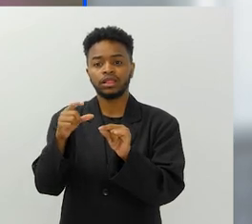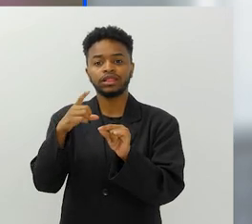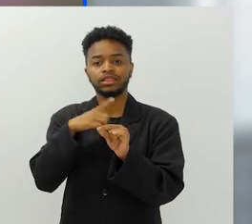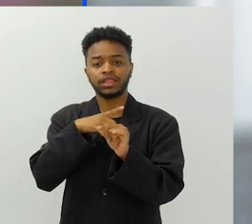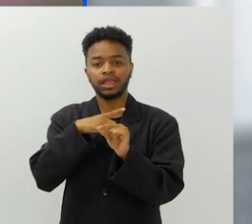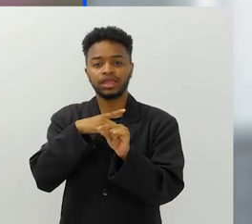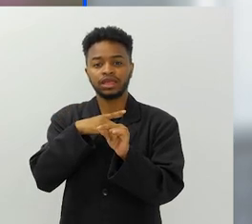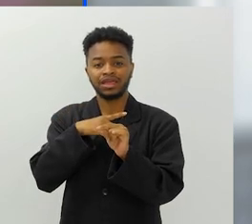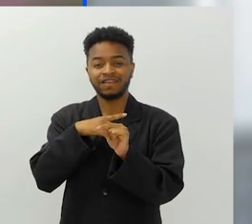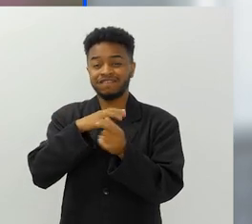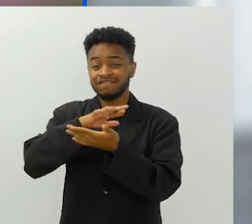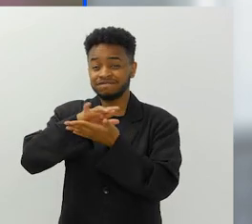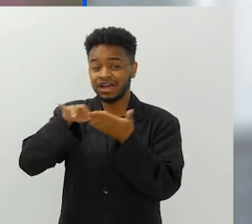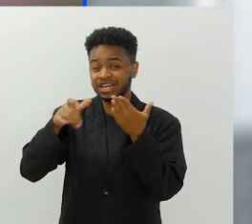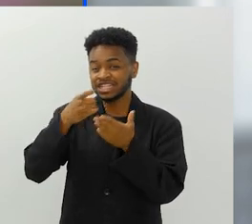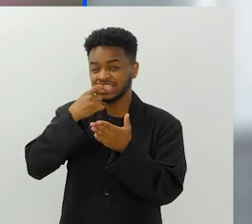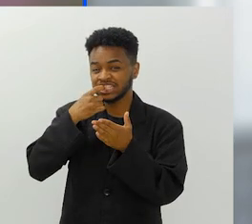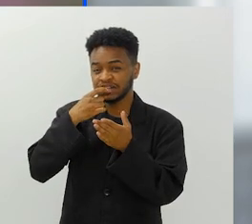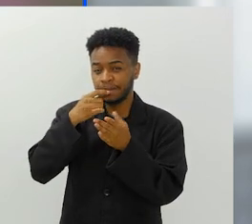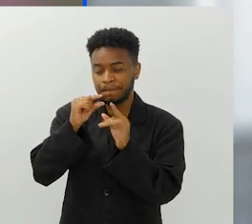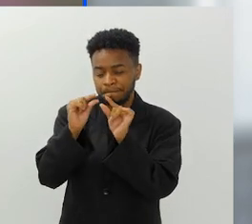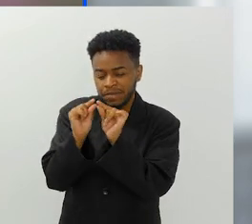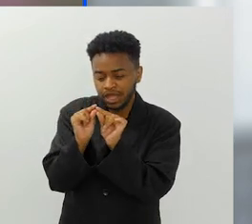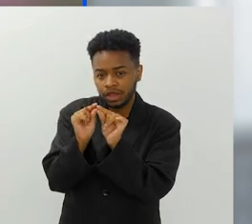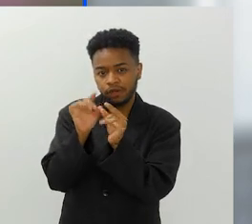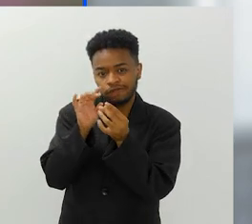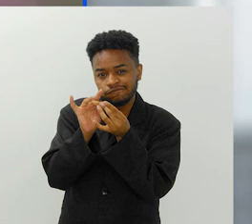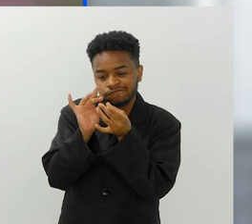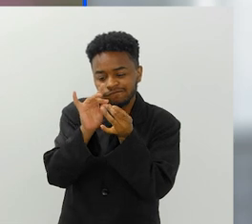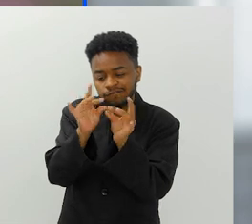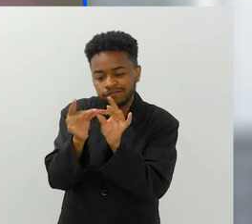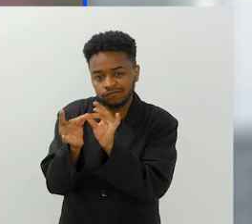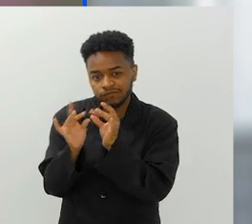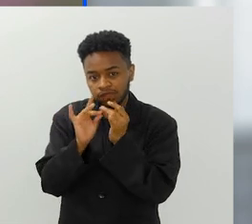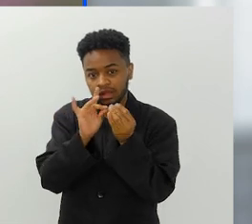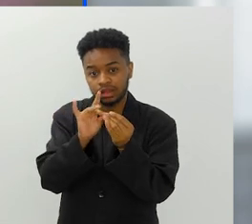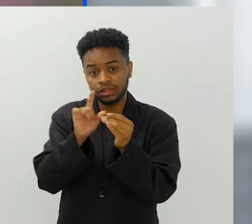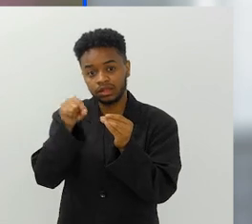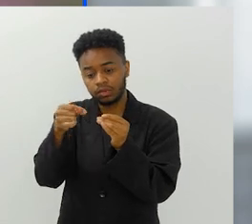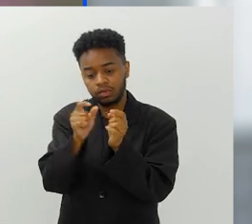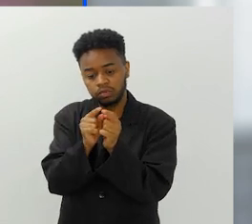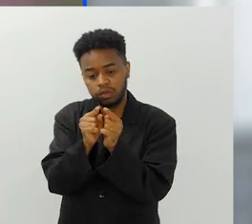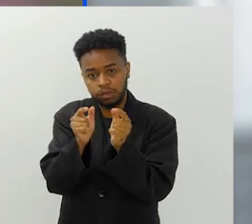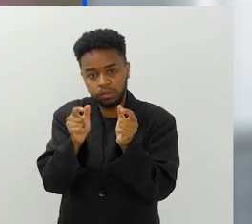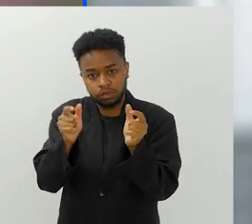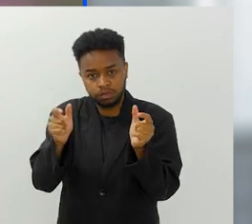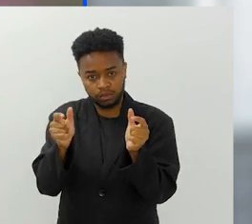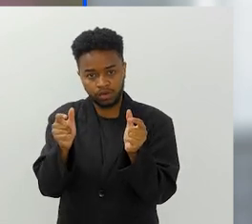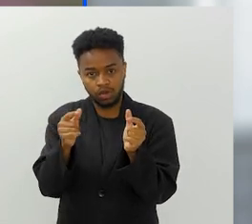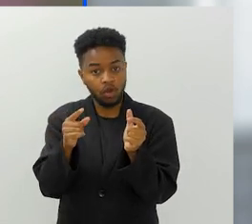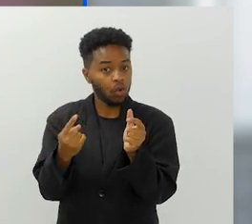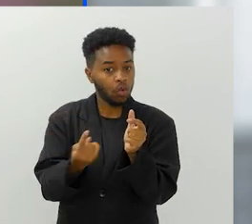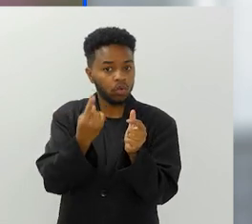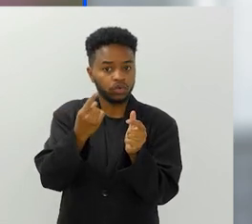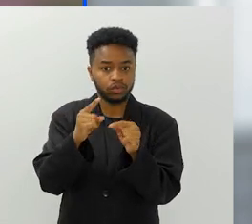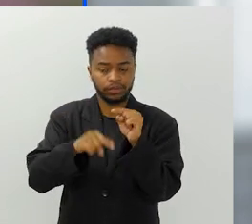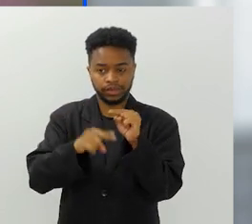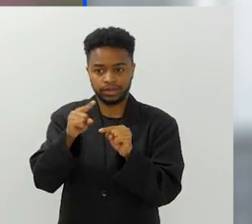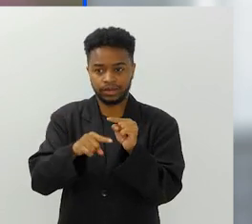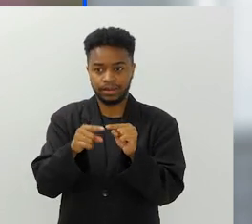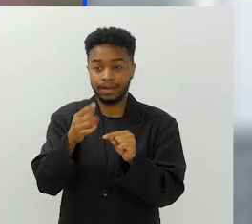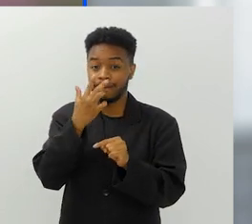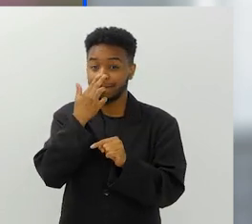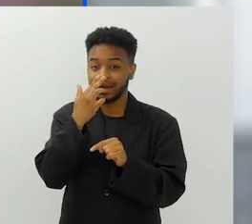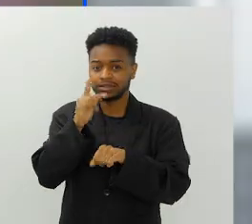isso aqui são microplásticos que se aglutinaram e basicamente viraram um material